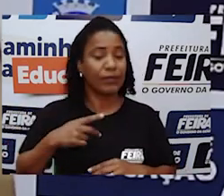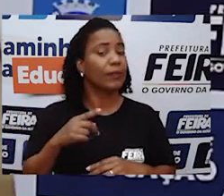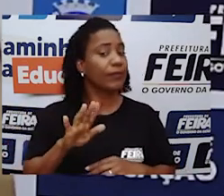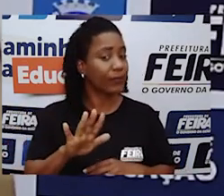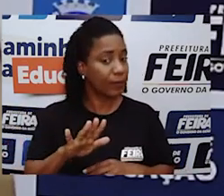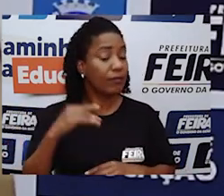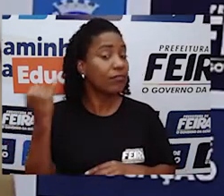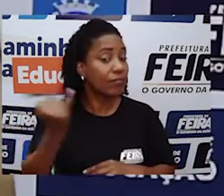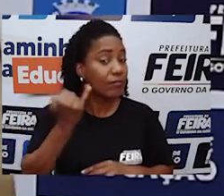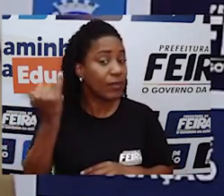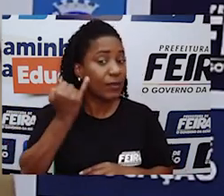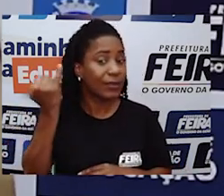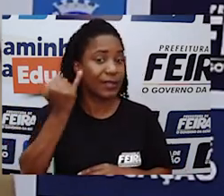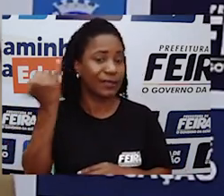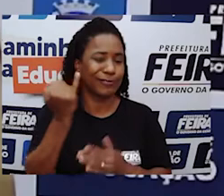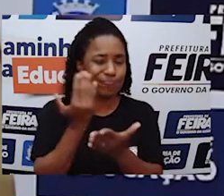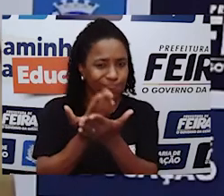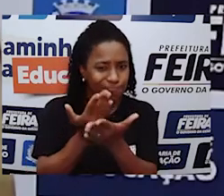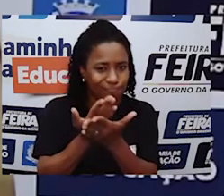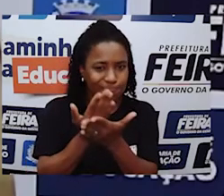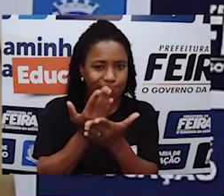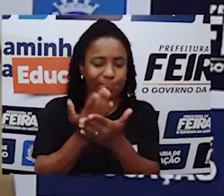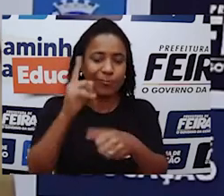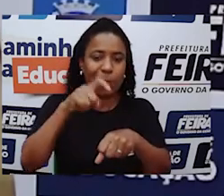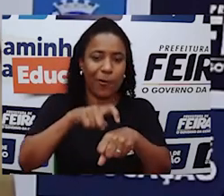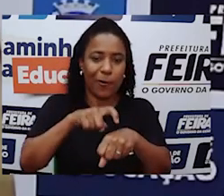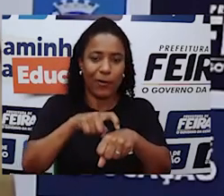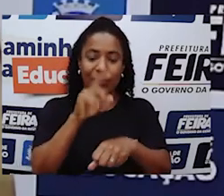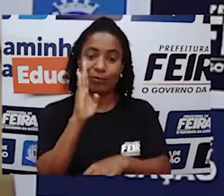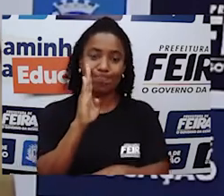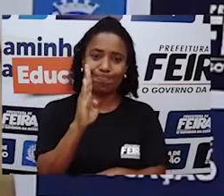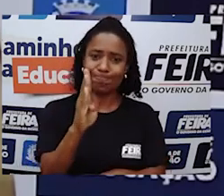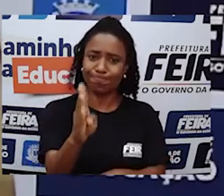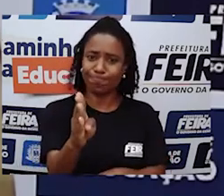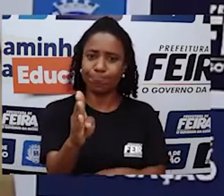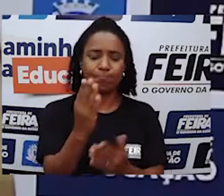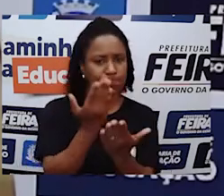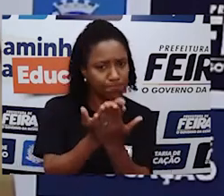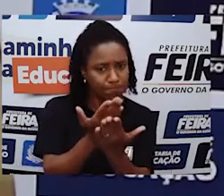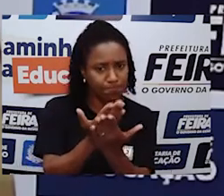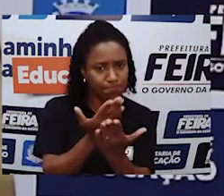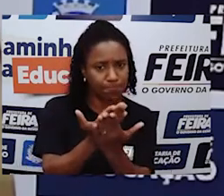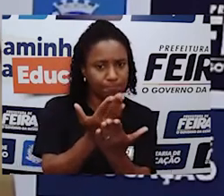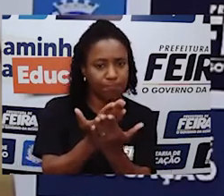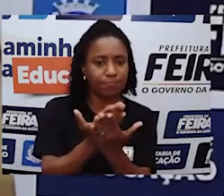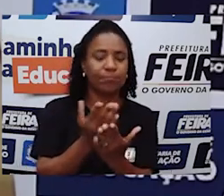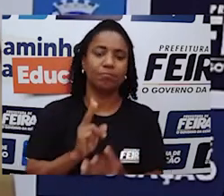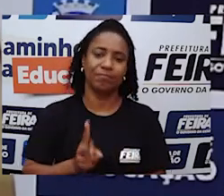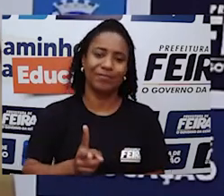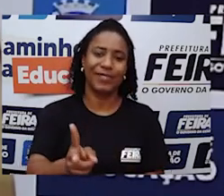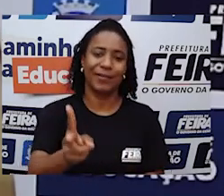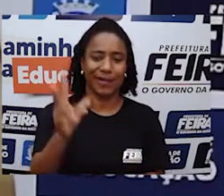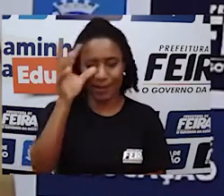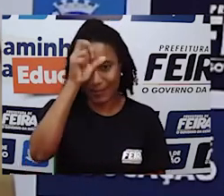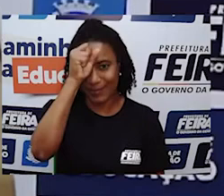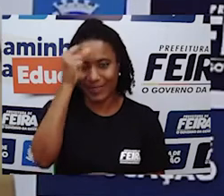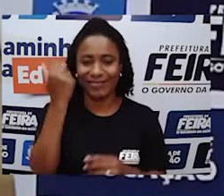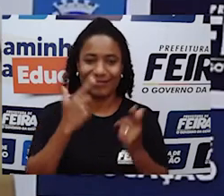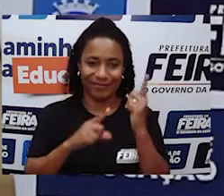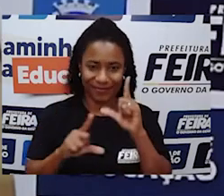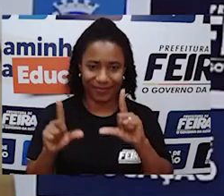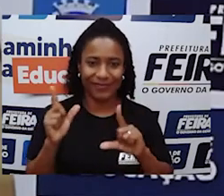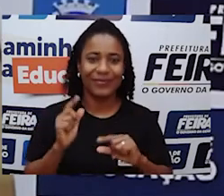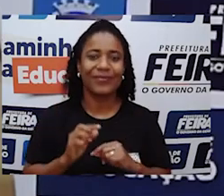importante manter uma rotina de estudo para garantir a aprendizagem. Essas aulas